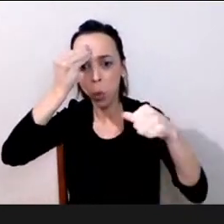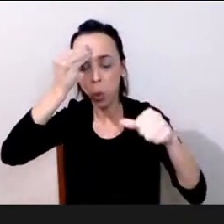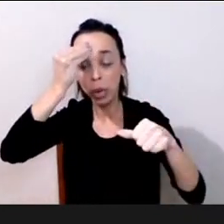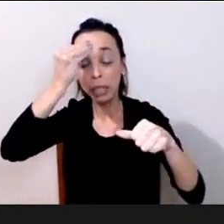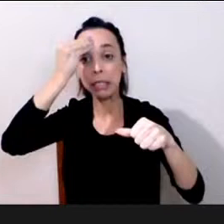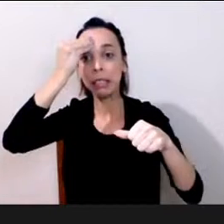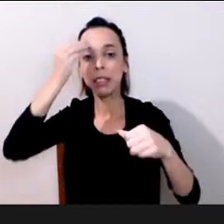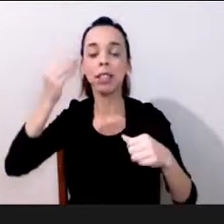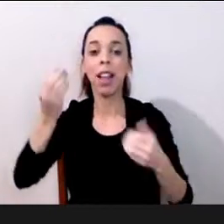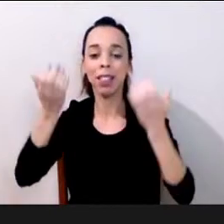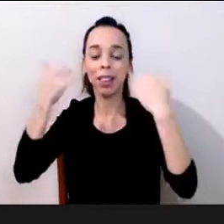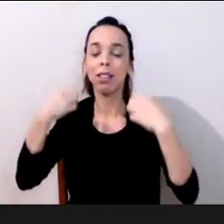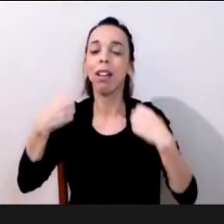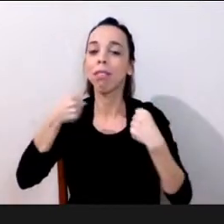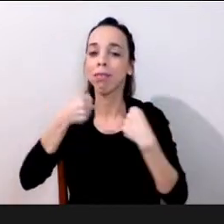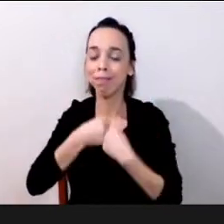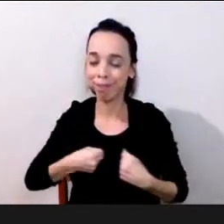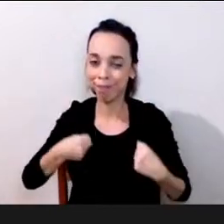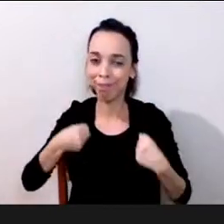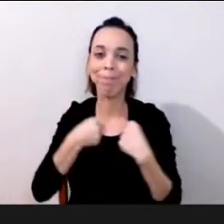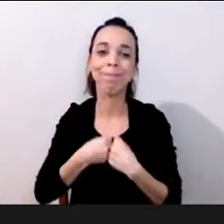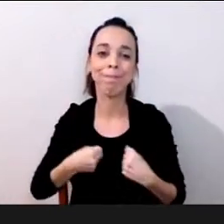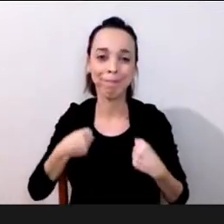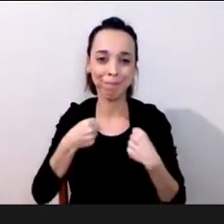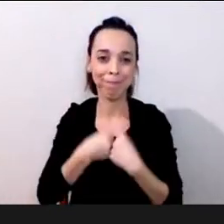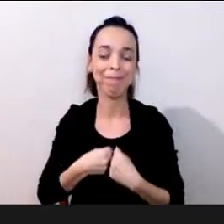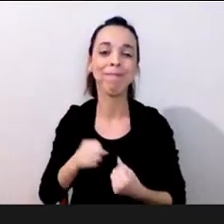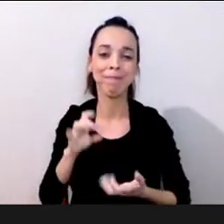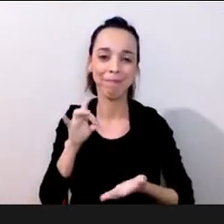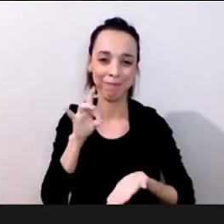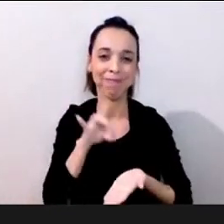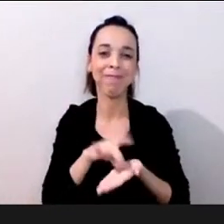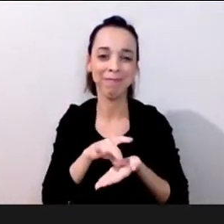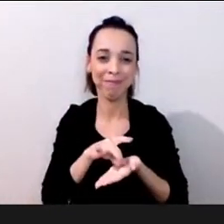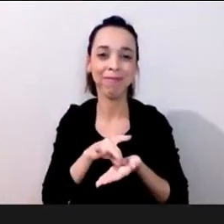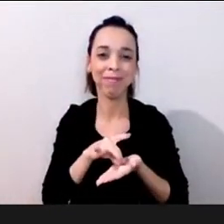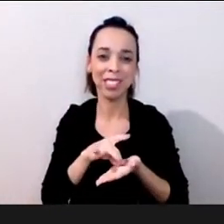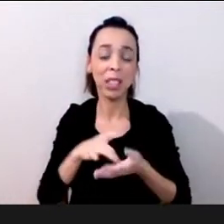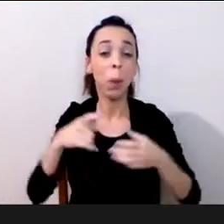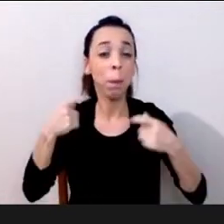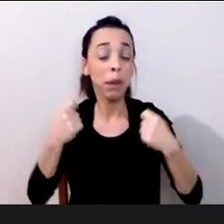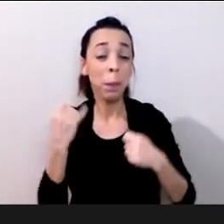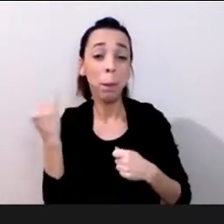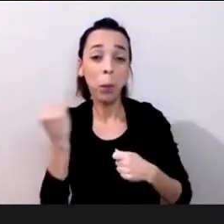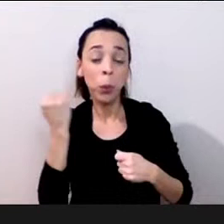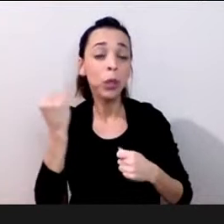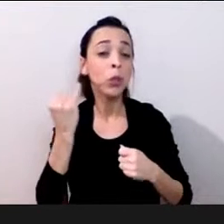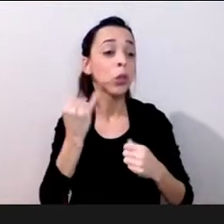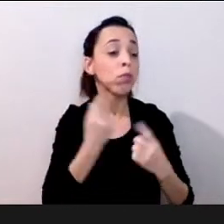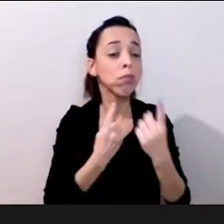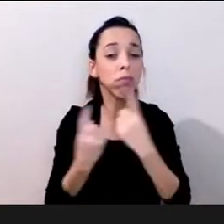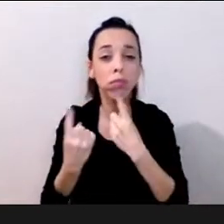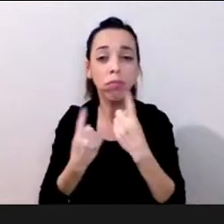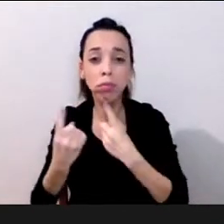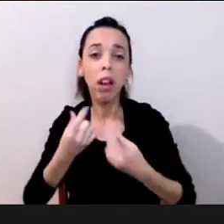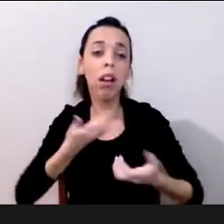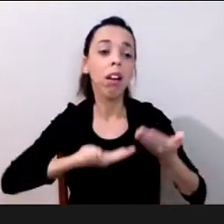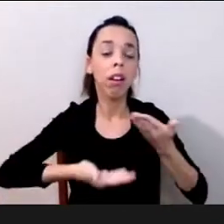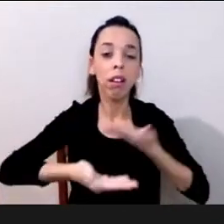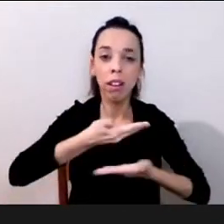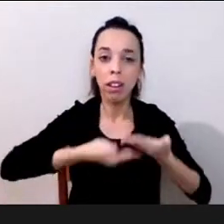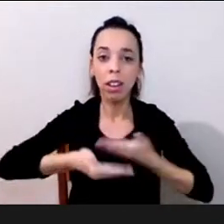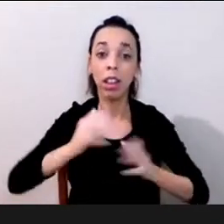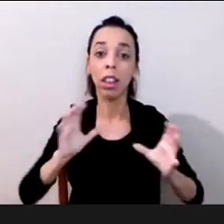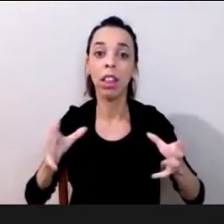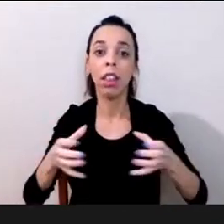luta interna constante por isso que trabalhar sobre isso né dialogar sobre isso e construir isso coletivamente acho que nos